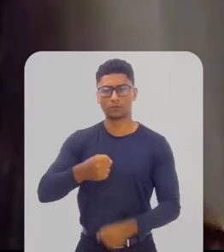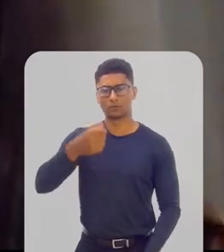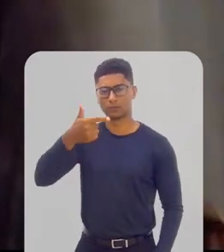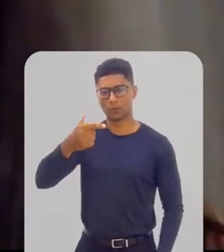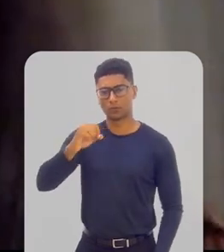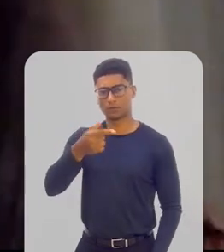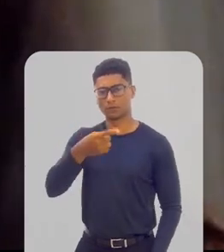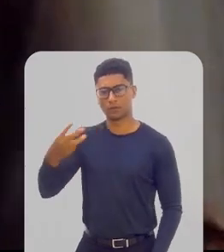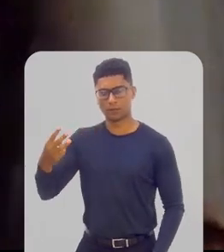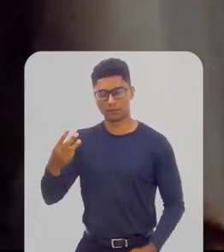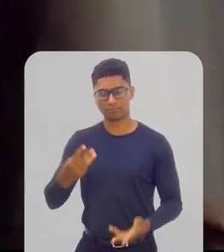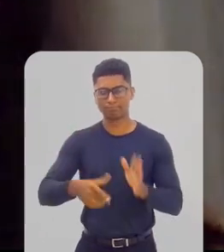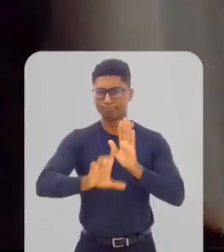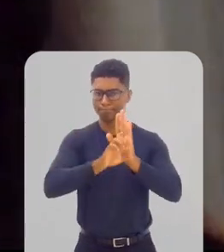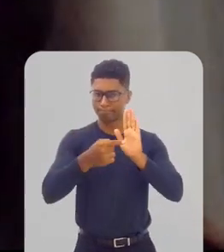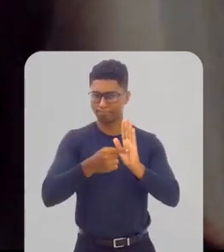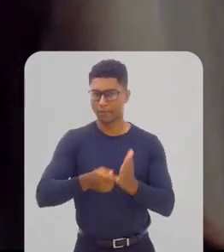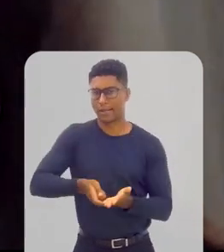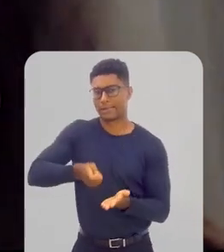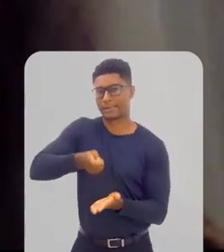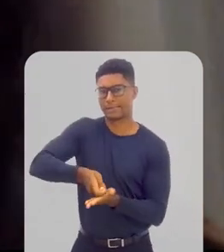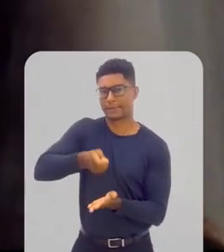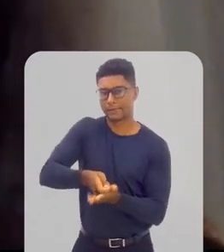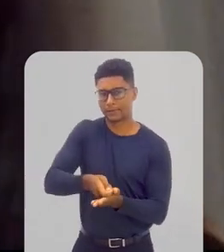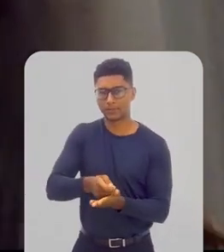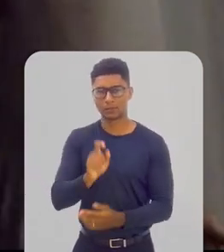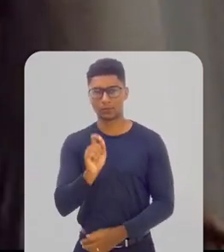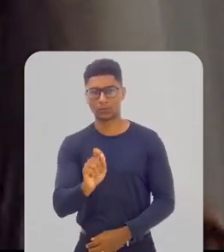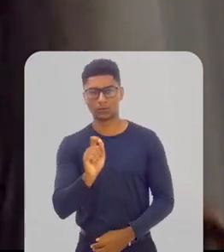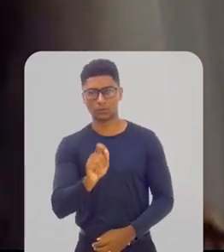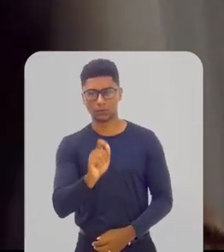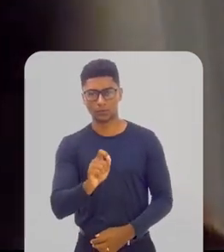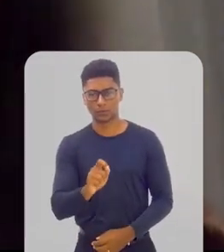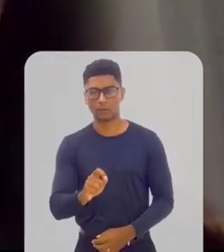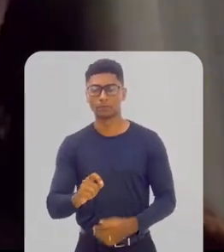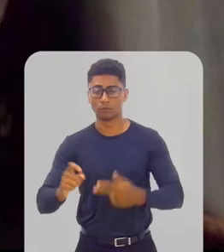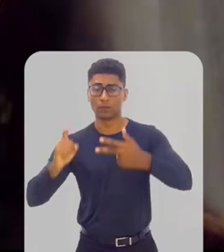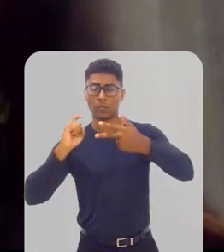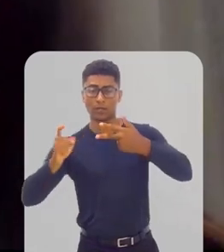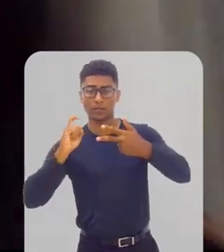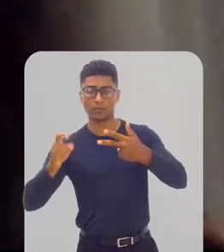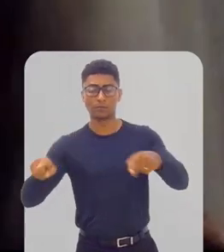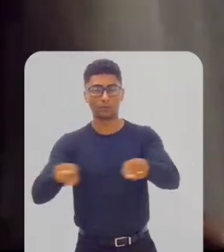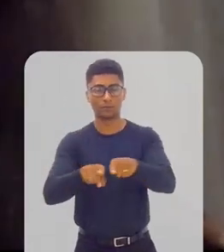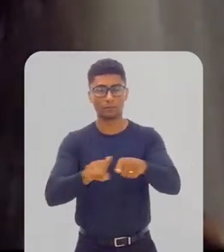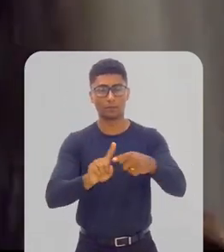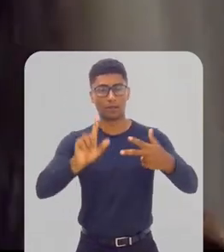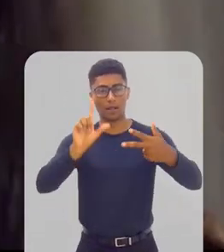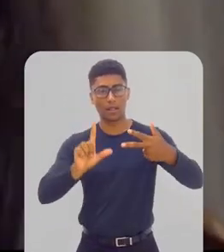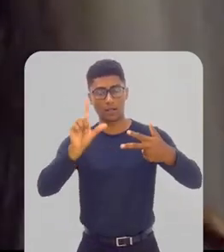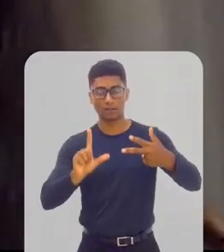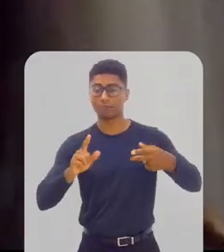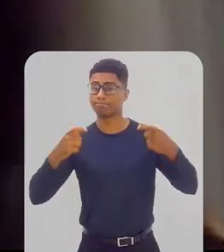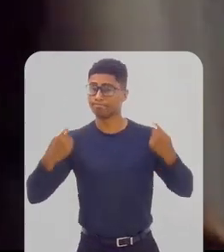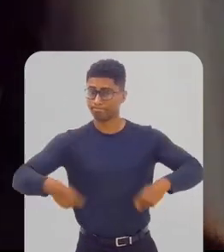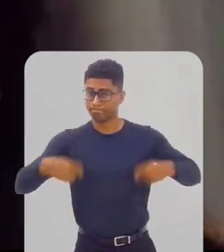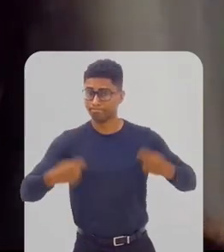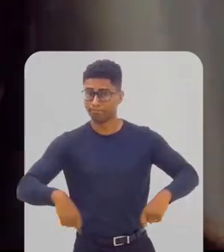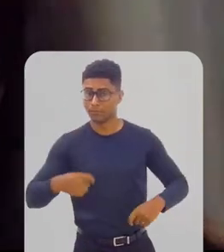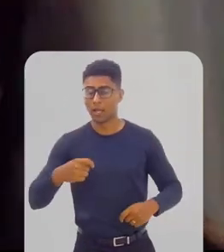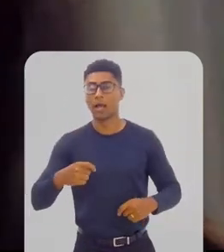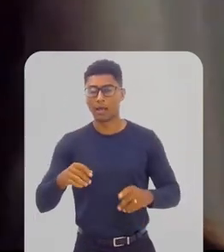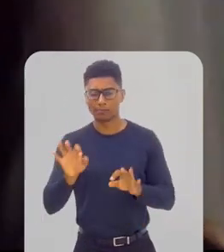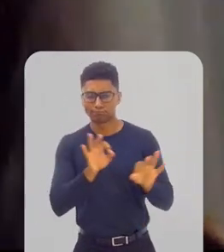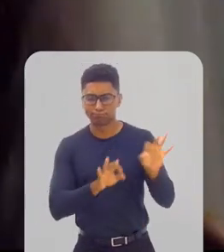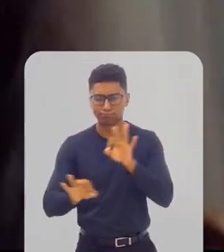e que vai exigir uma preparação grande da parte do, não apenas do poder executivo, mas também do poder legislativo para a realização de